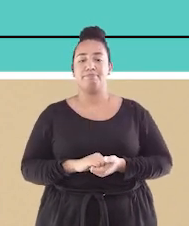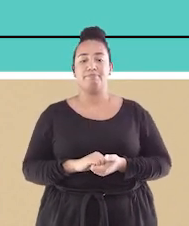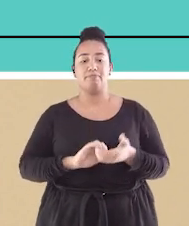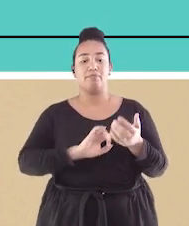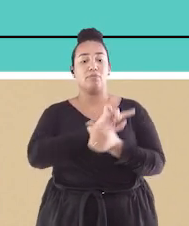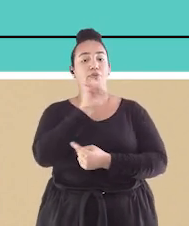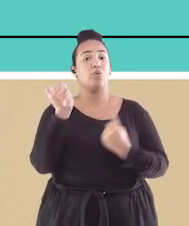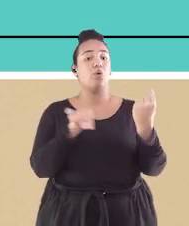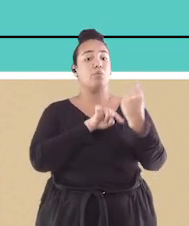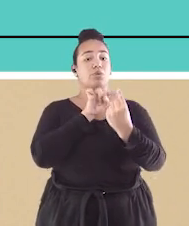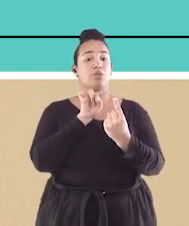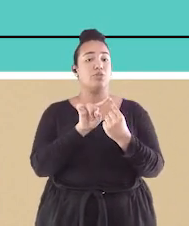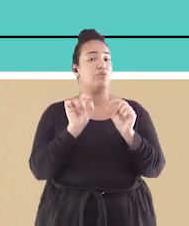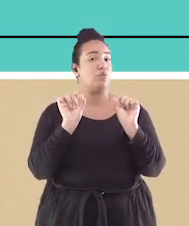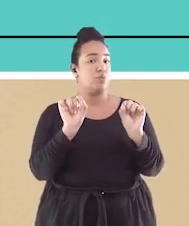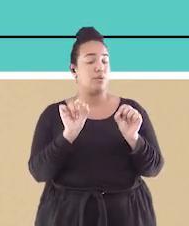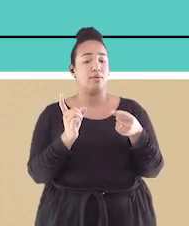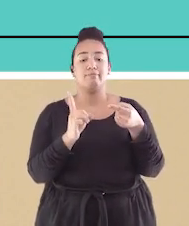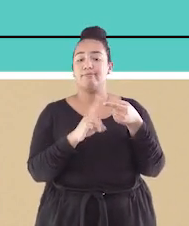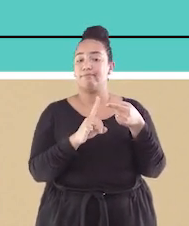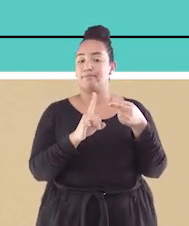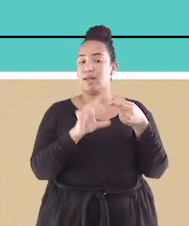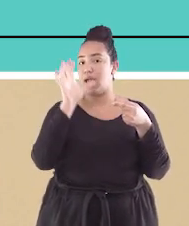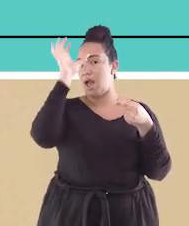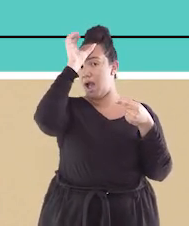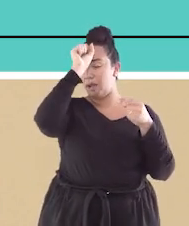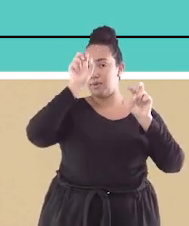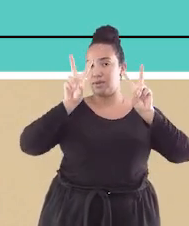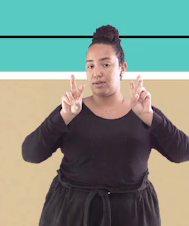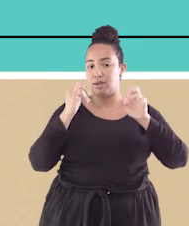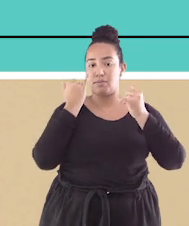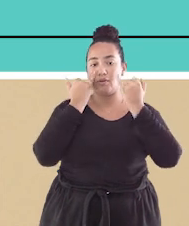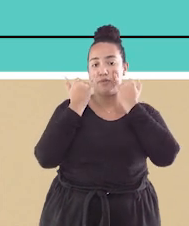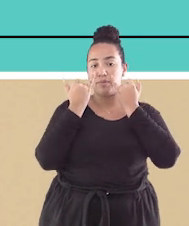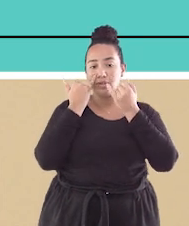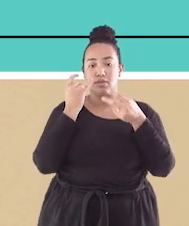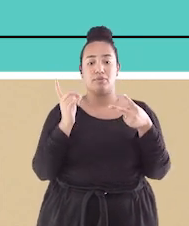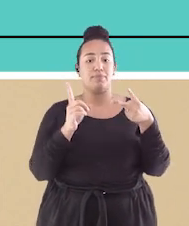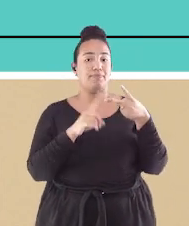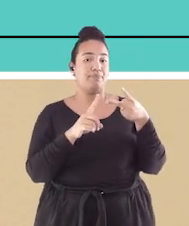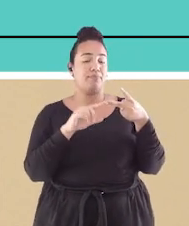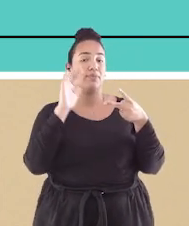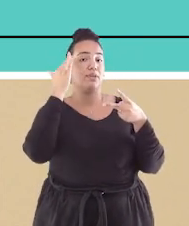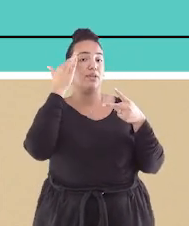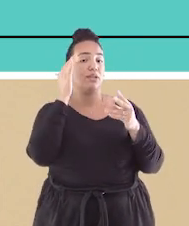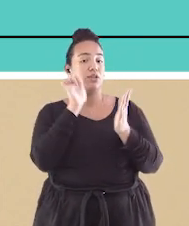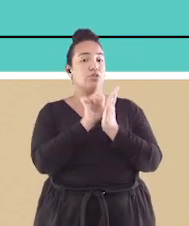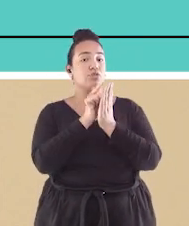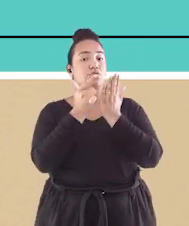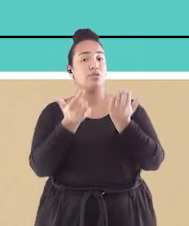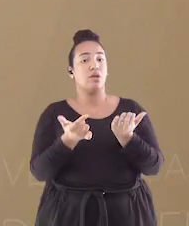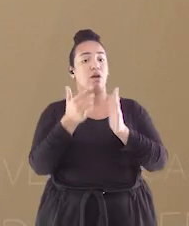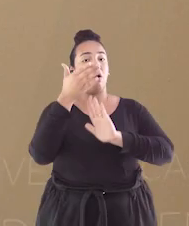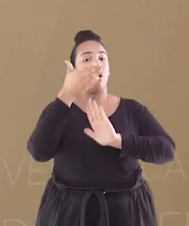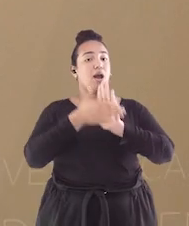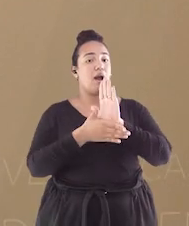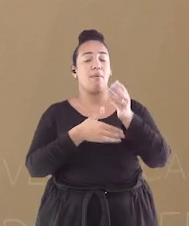objetivos 1. Aprender sobre notícias e 2. Entender a capa de um jornal.